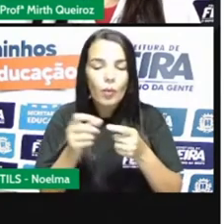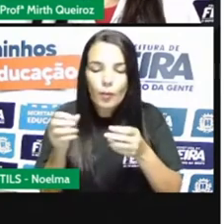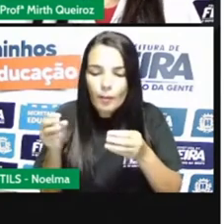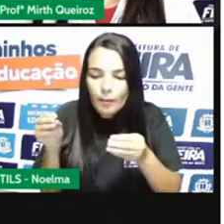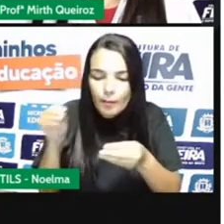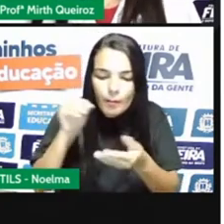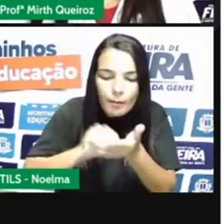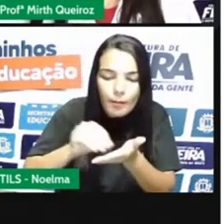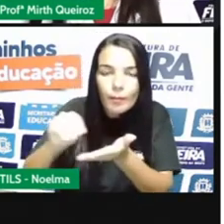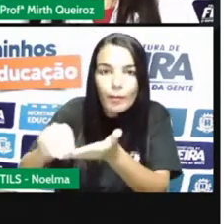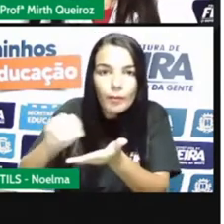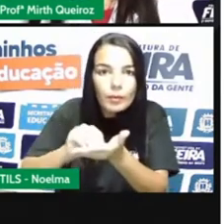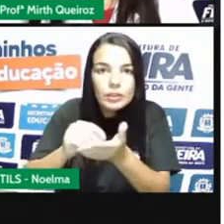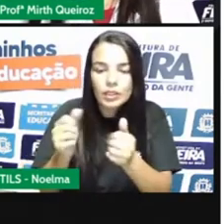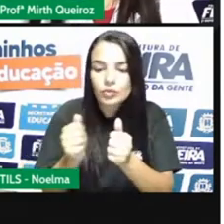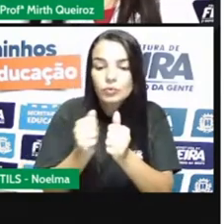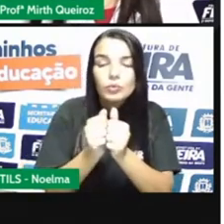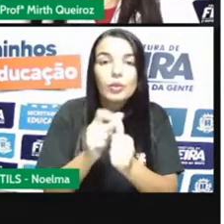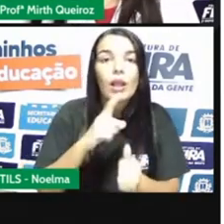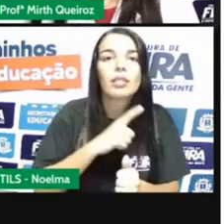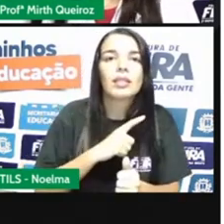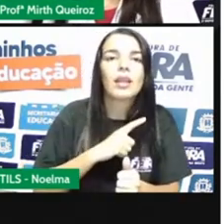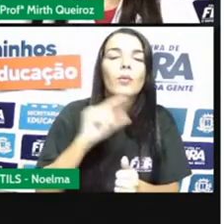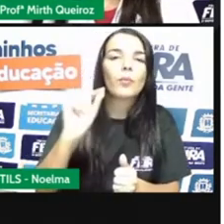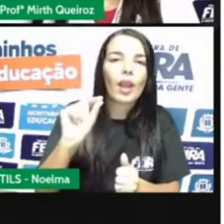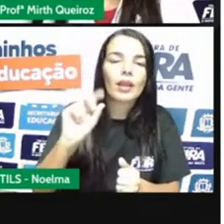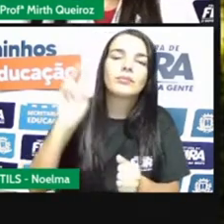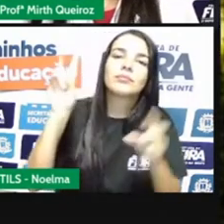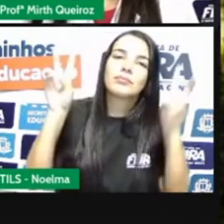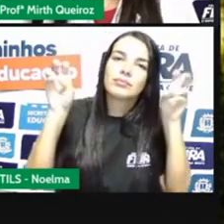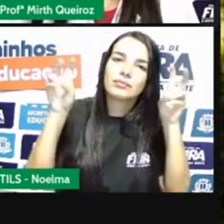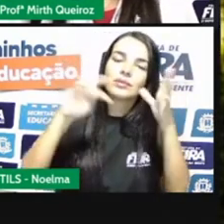substâncias juntas, nós temos aí uma mistura.